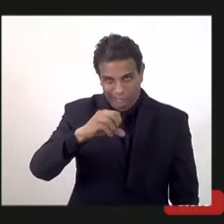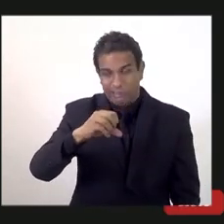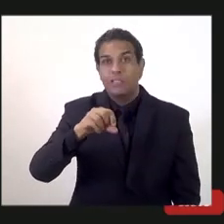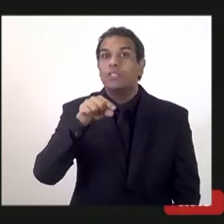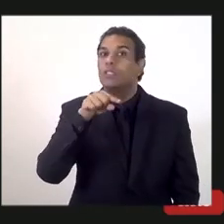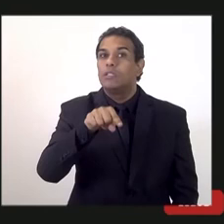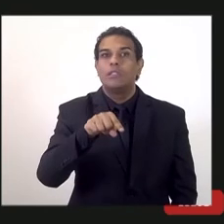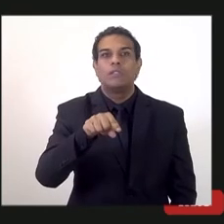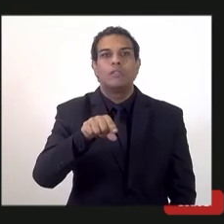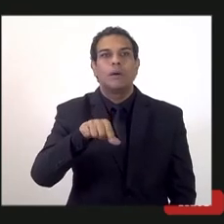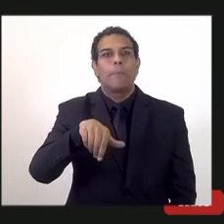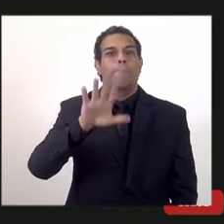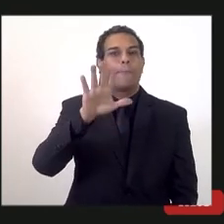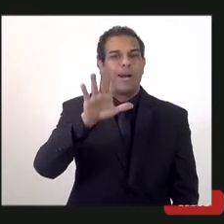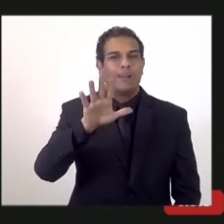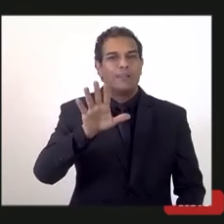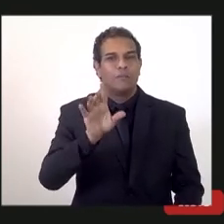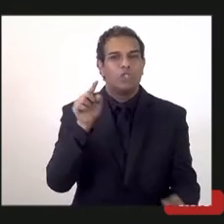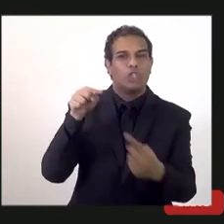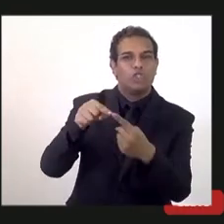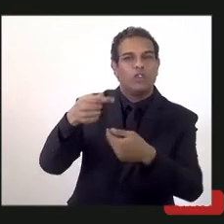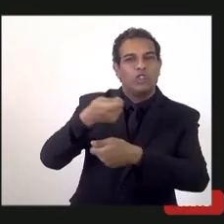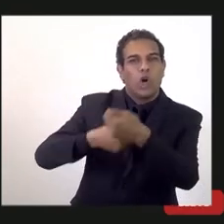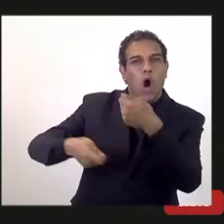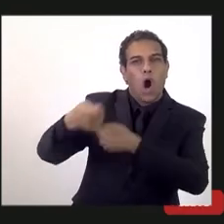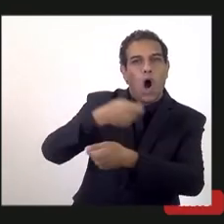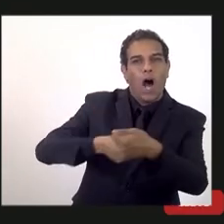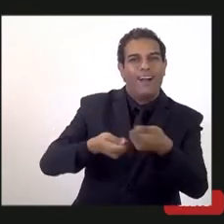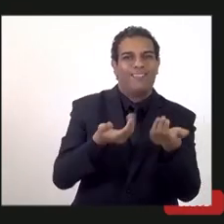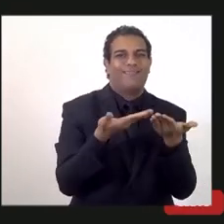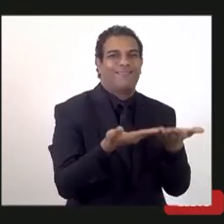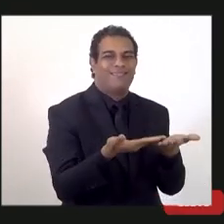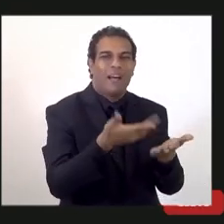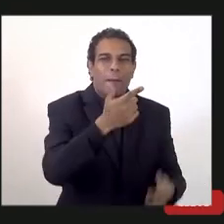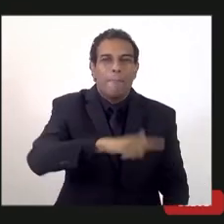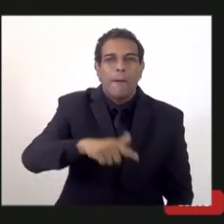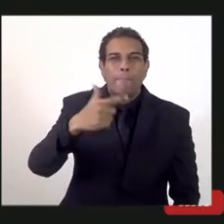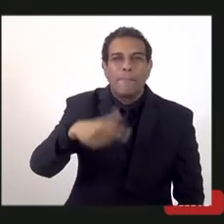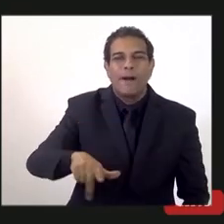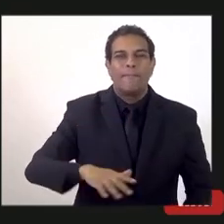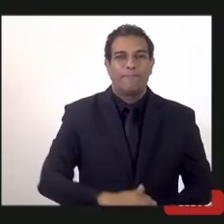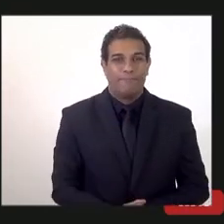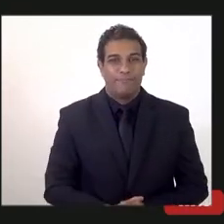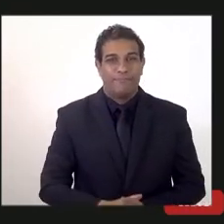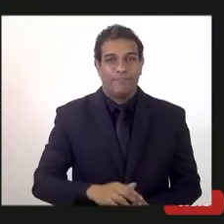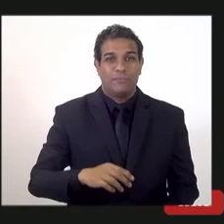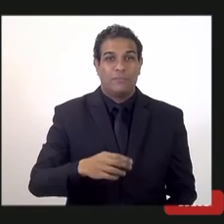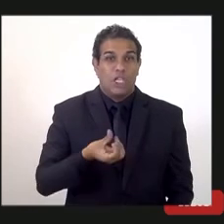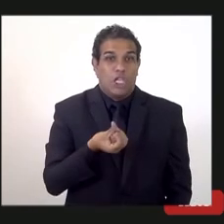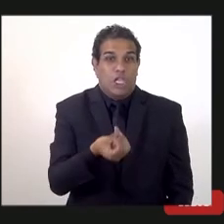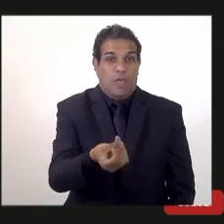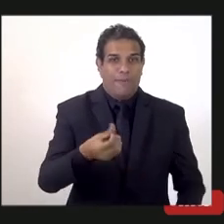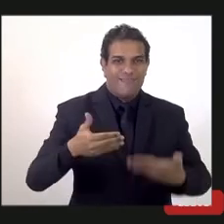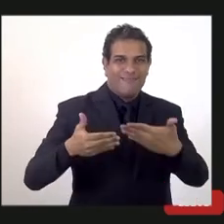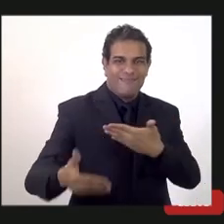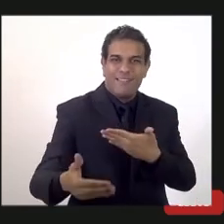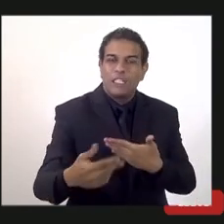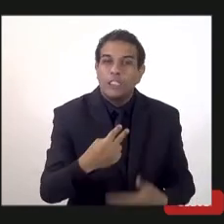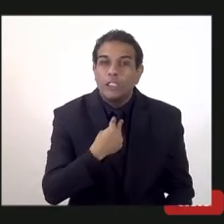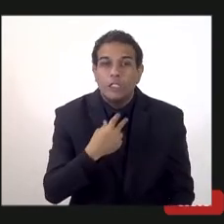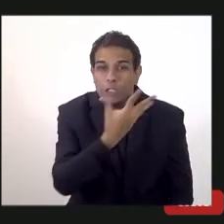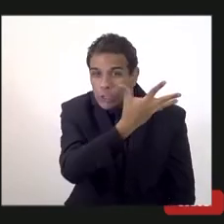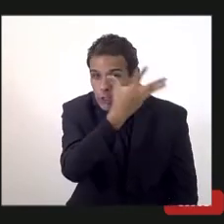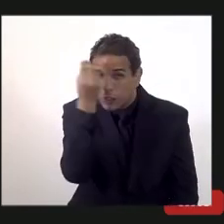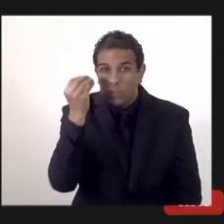foi protagonizado pelo comércio e muito provavelmente agora pelo serviço no segundo semestre de 2021 e a gente não pode